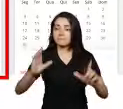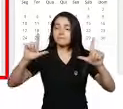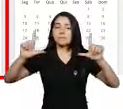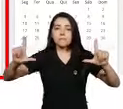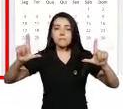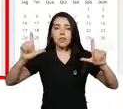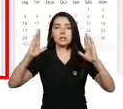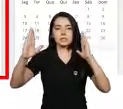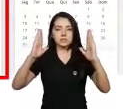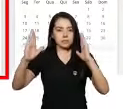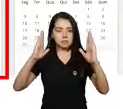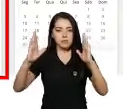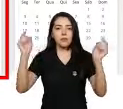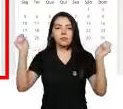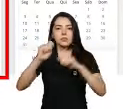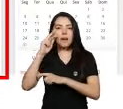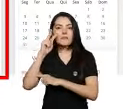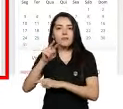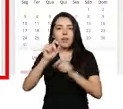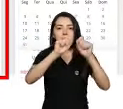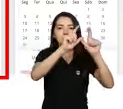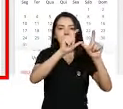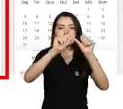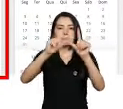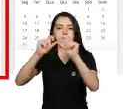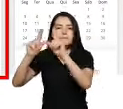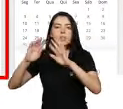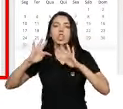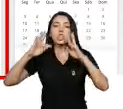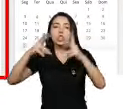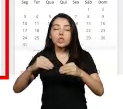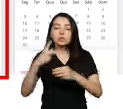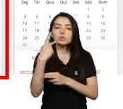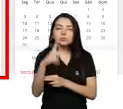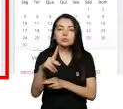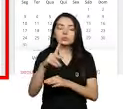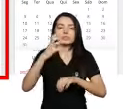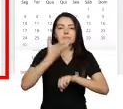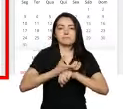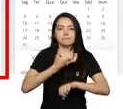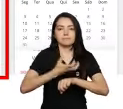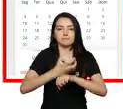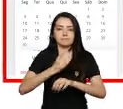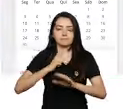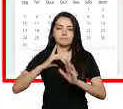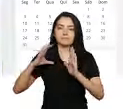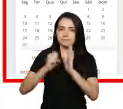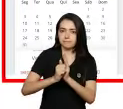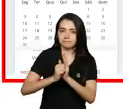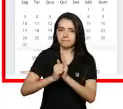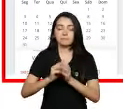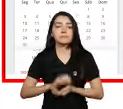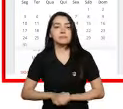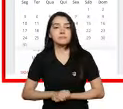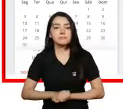no qual é possível visualizar em formato de blocos todas as disciplinas em que você está matriculado. E o terceiro